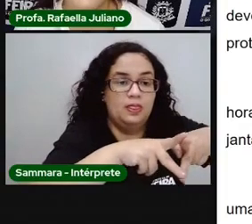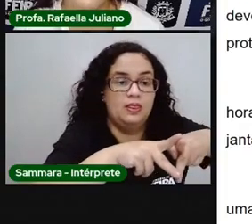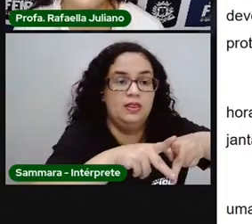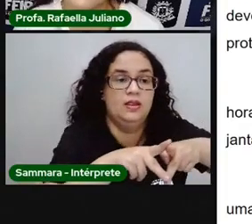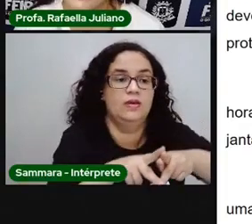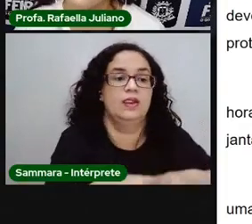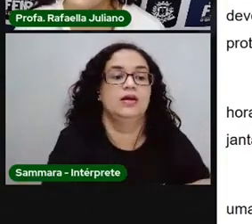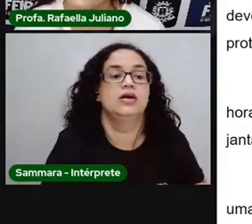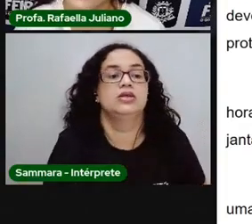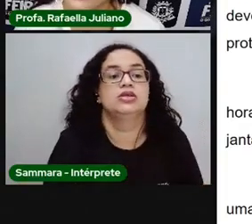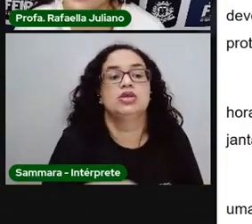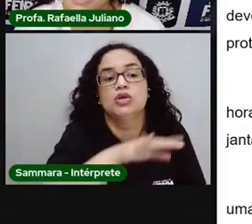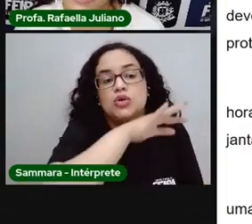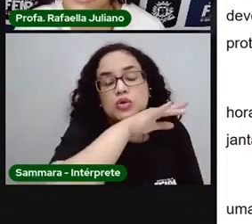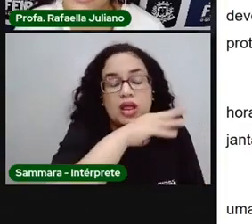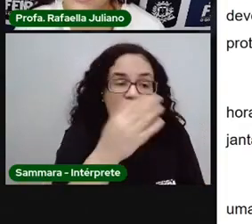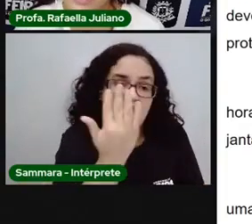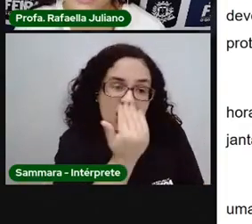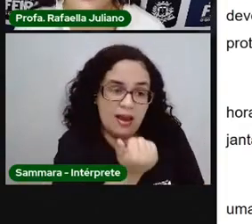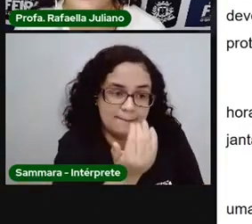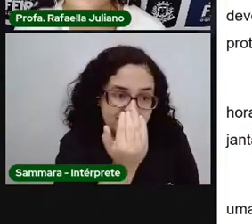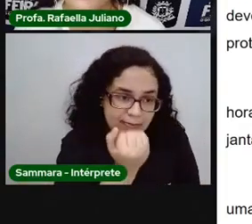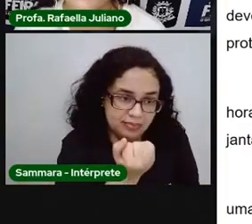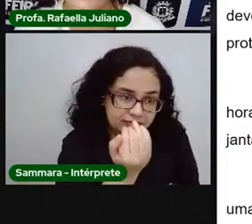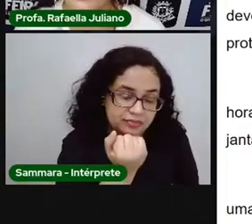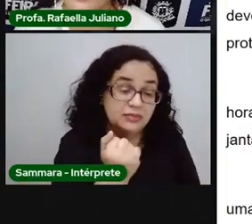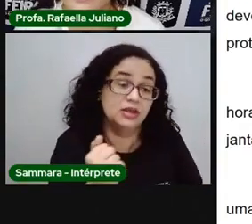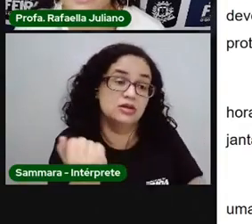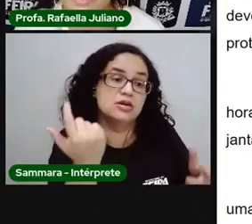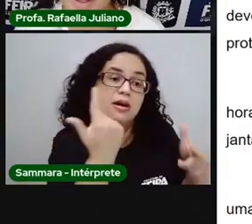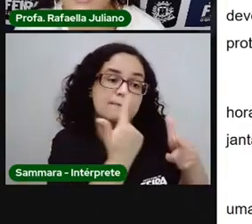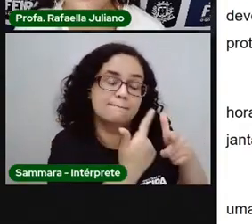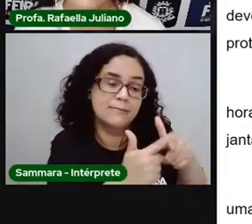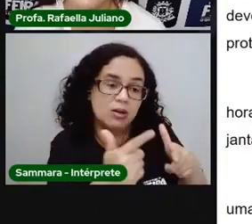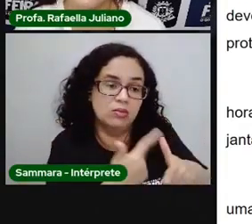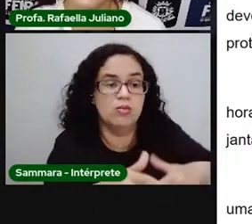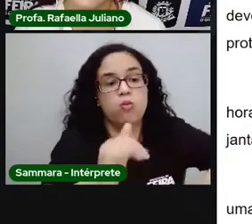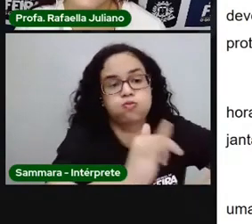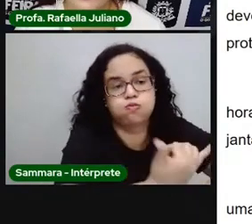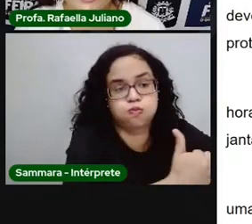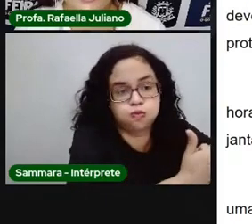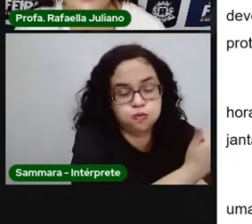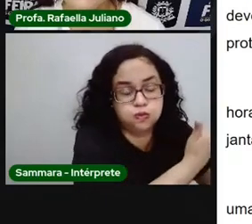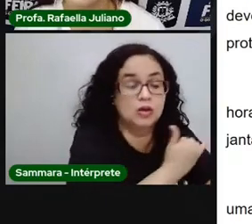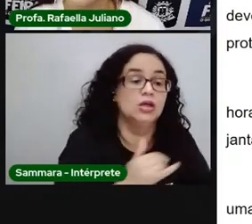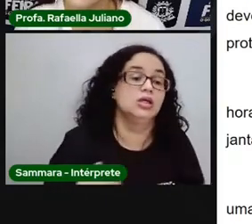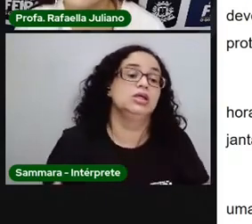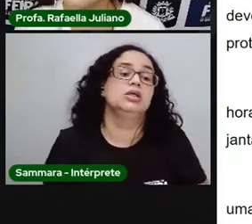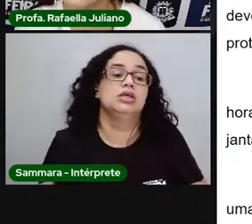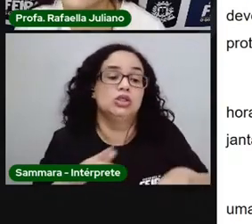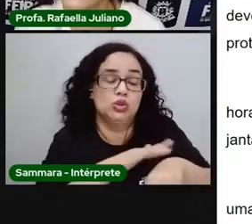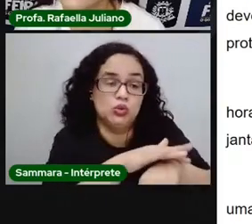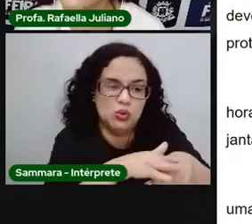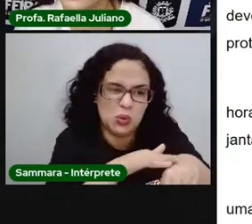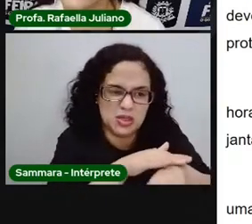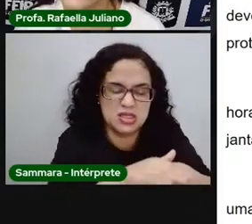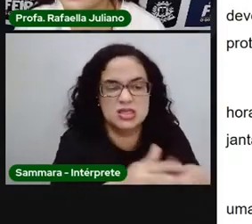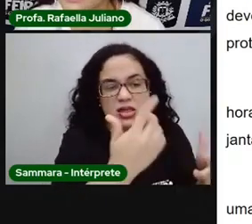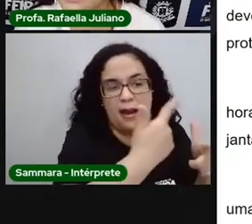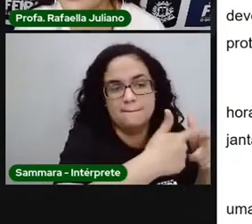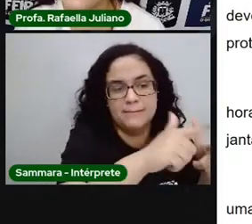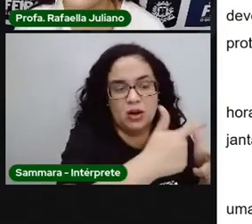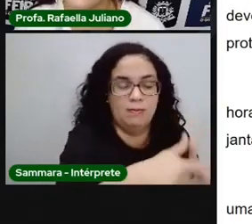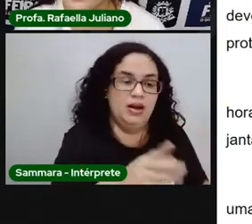para a baixa qualidade da alimentação. Problemas como obesidade e doenças cardíacas são cada vez mais